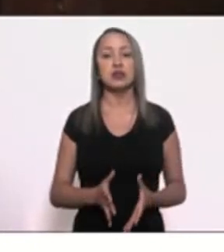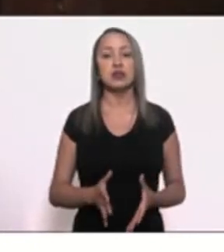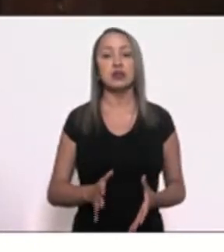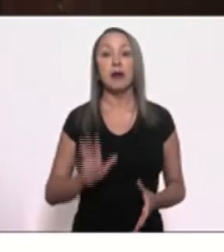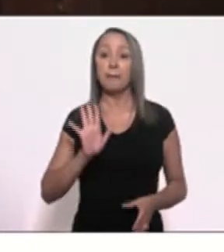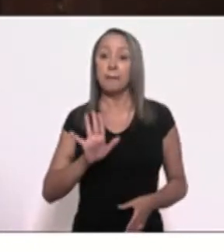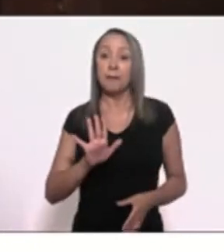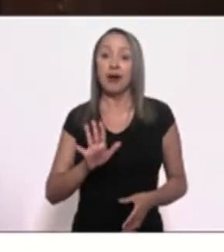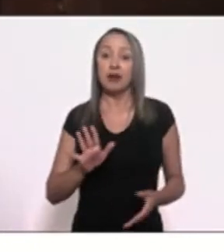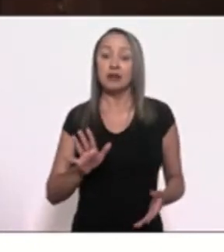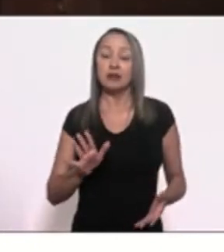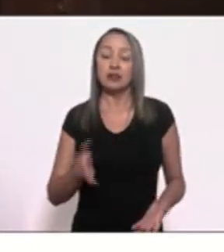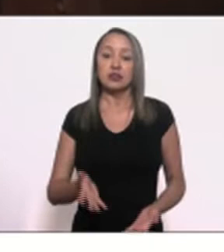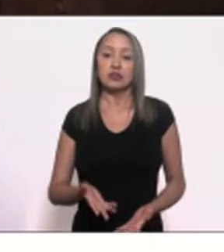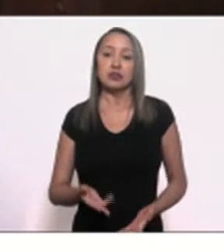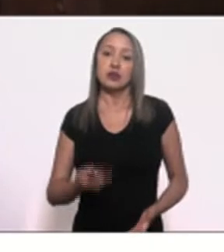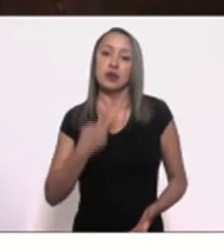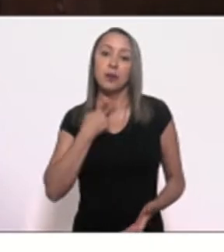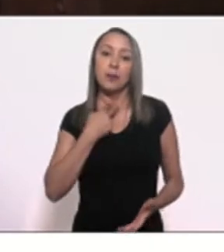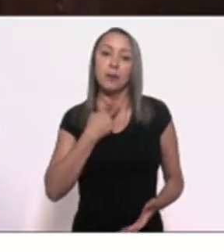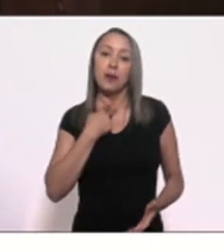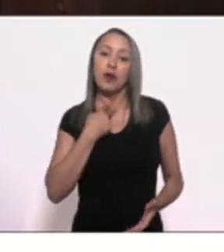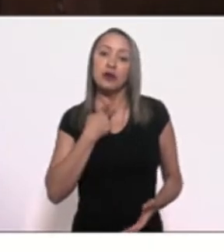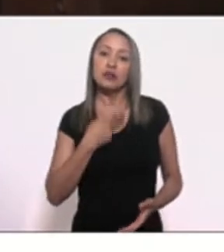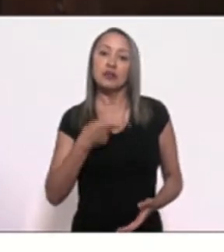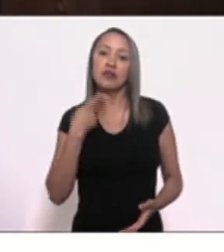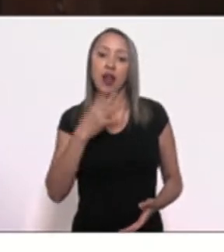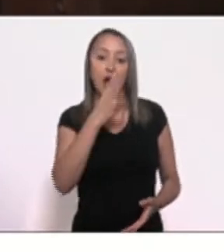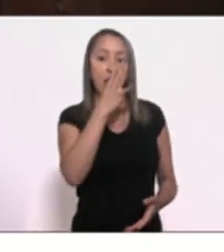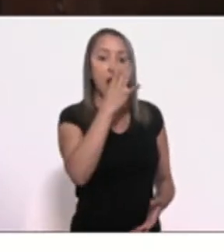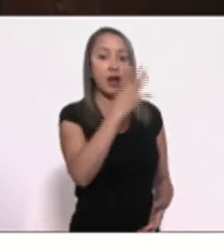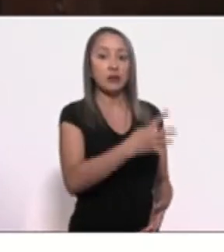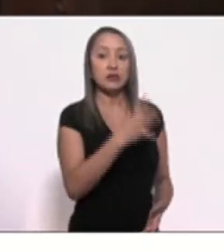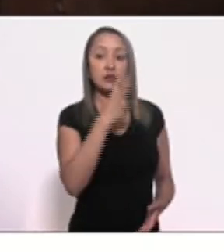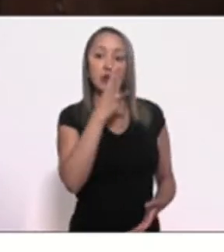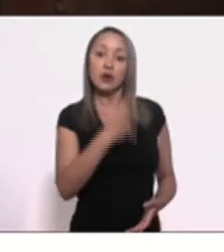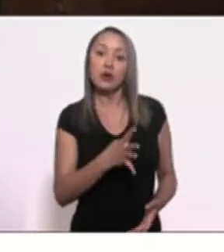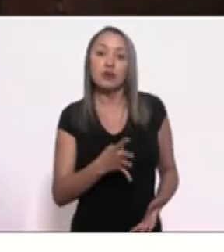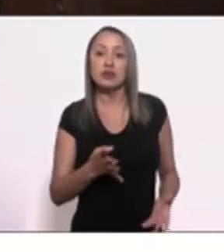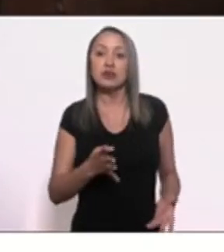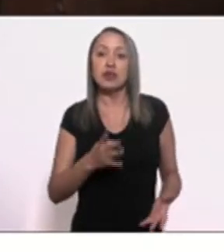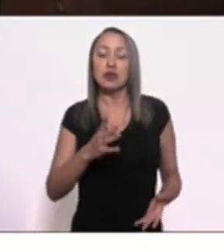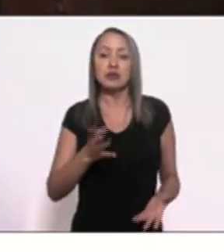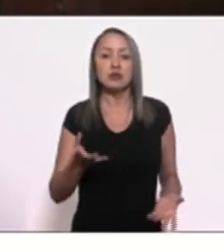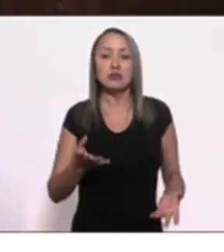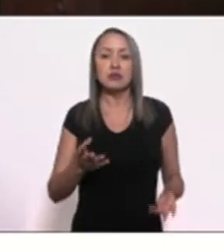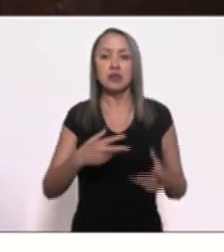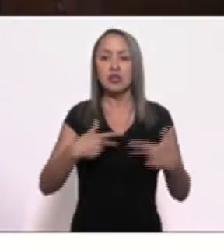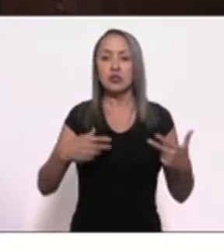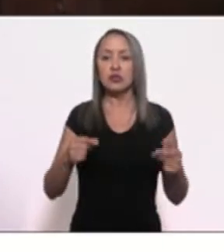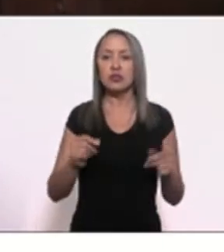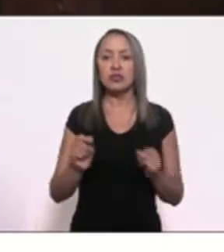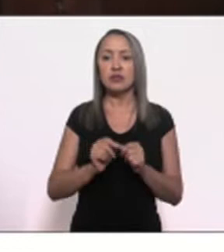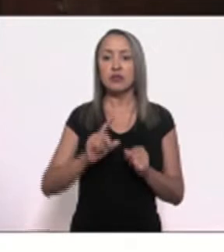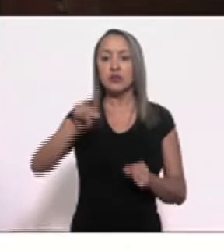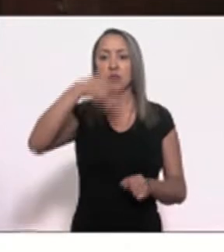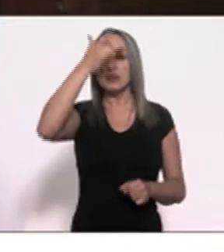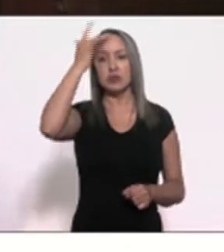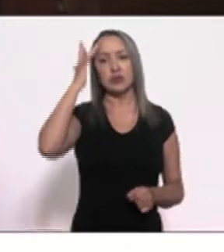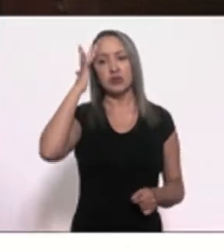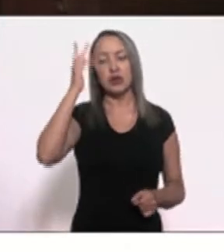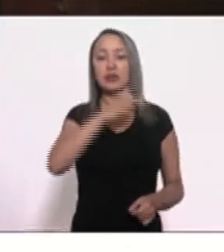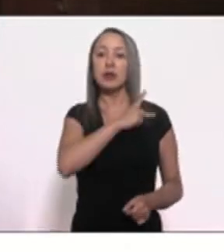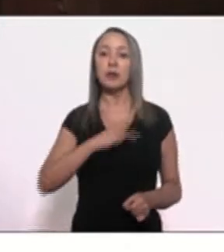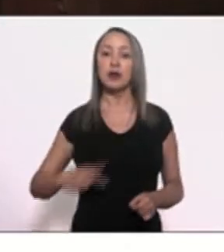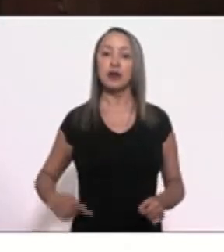não pode é imputar a nós qualquer ação de outros. Então, presidente, eu